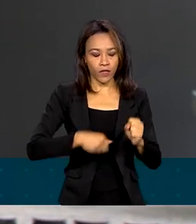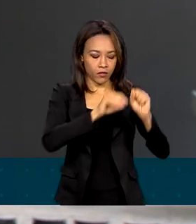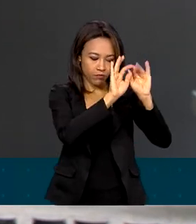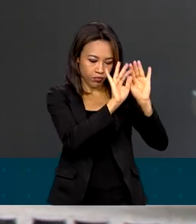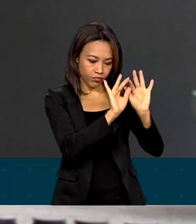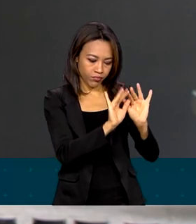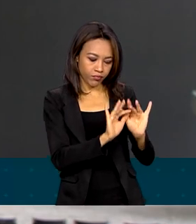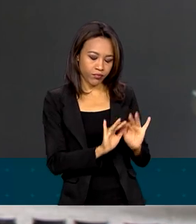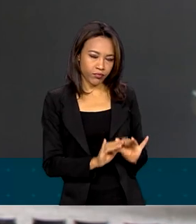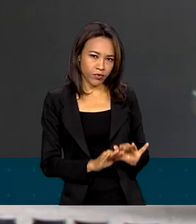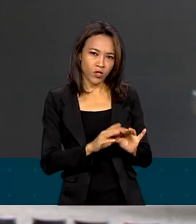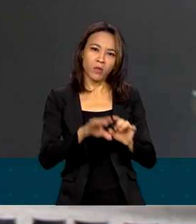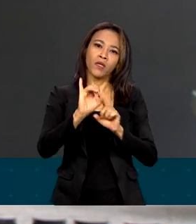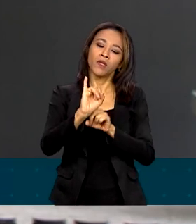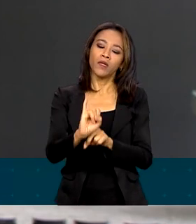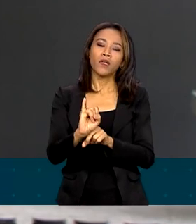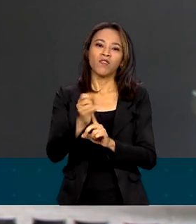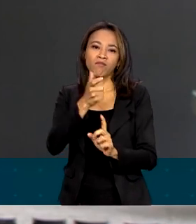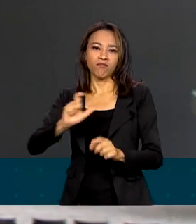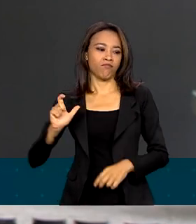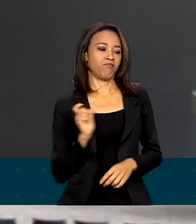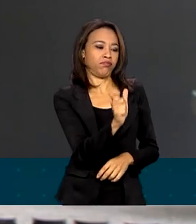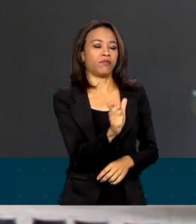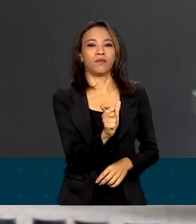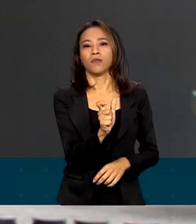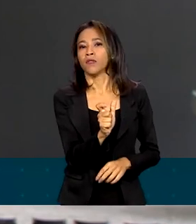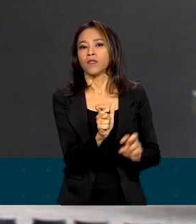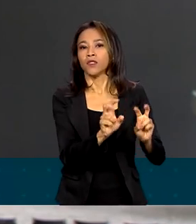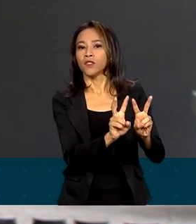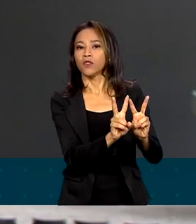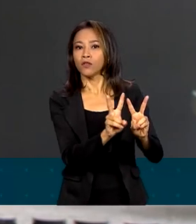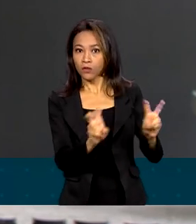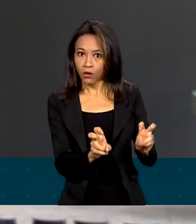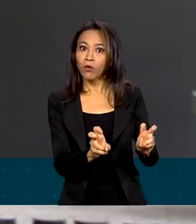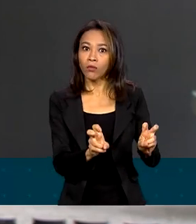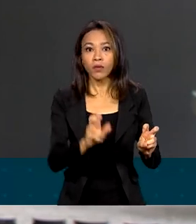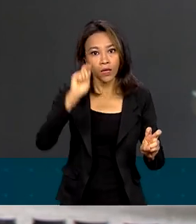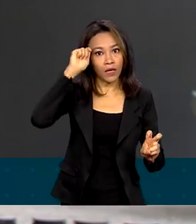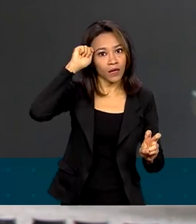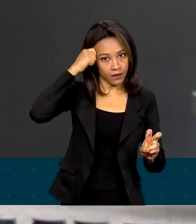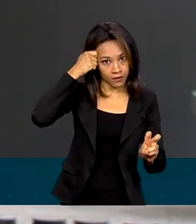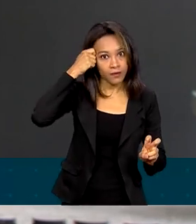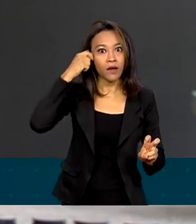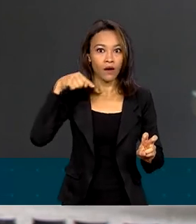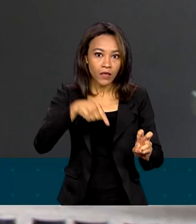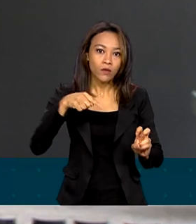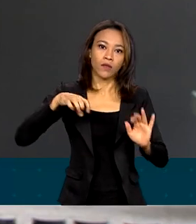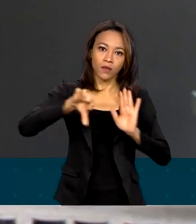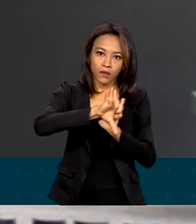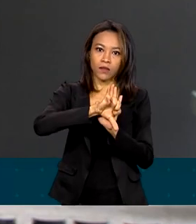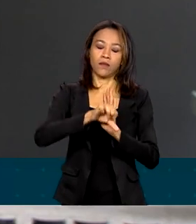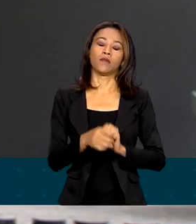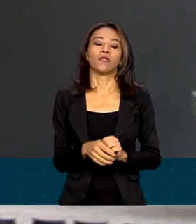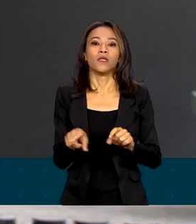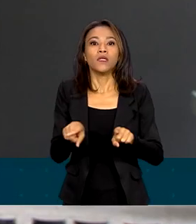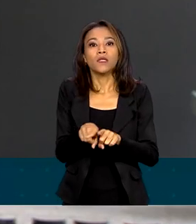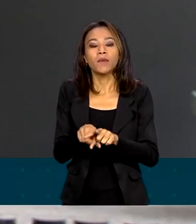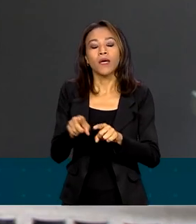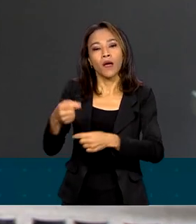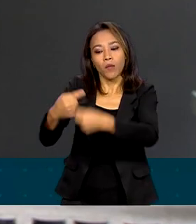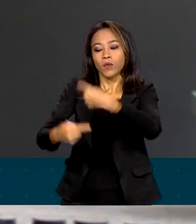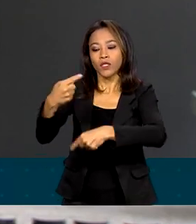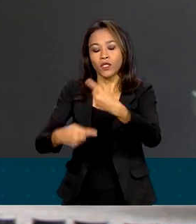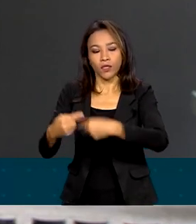injúria racial ao crime de racismo. E esse evento de celebração dos 20 anos das políticas de promoção de igualdade racial